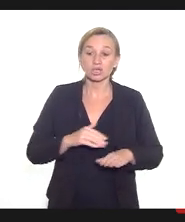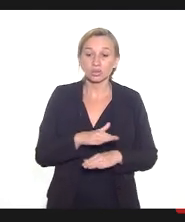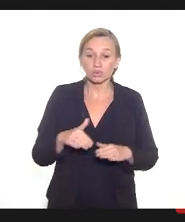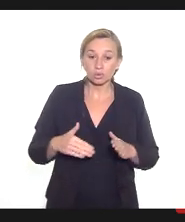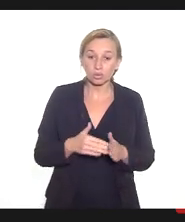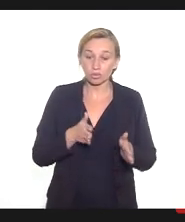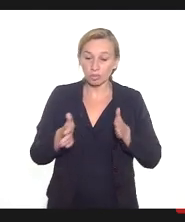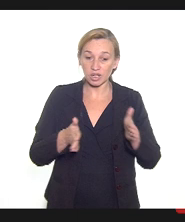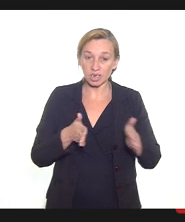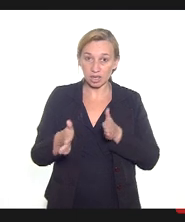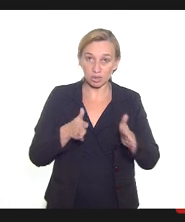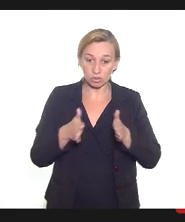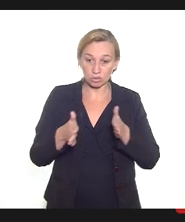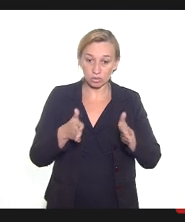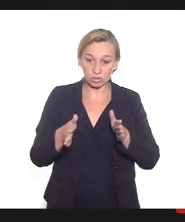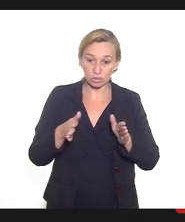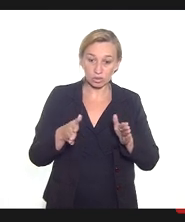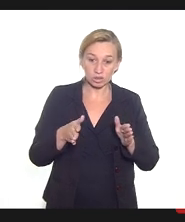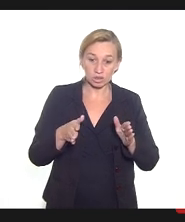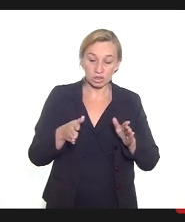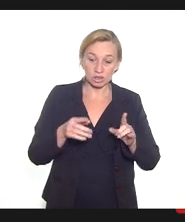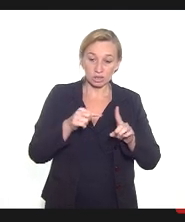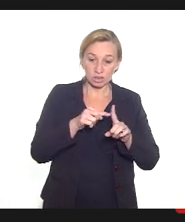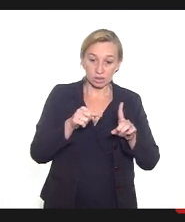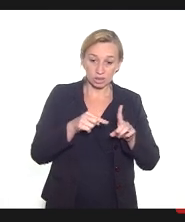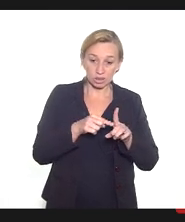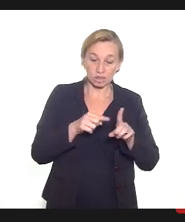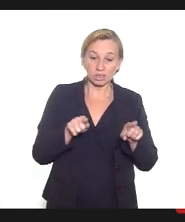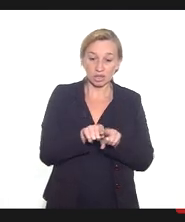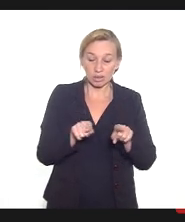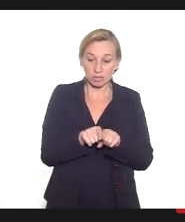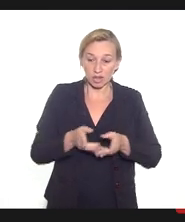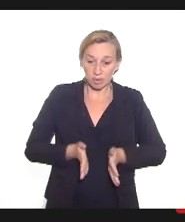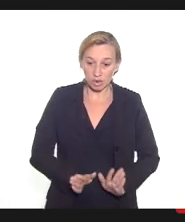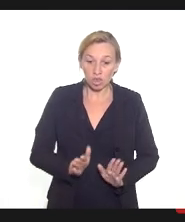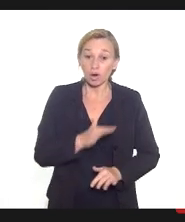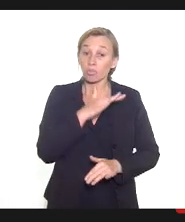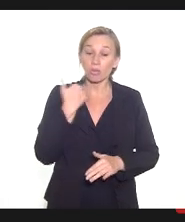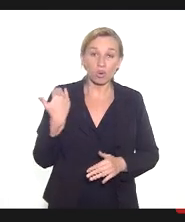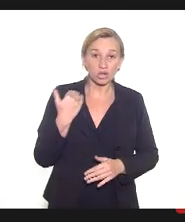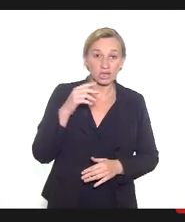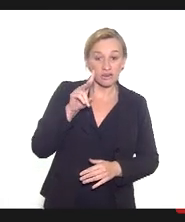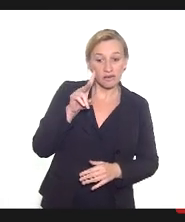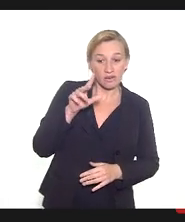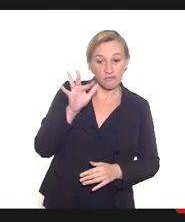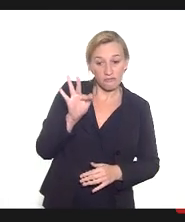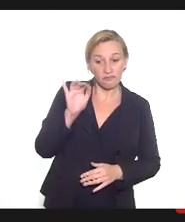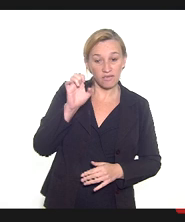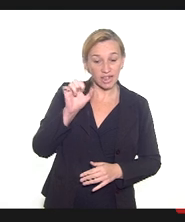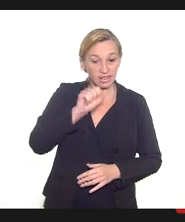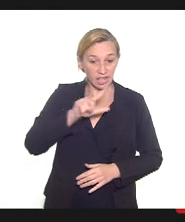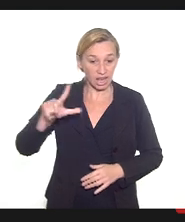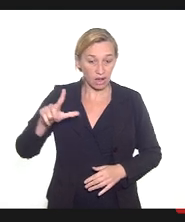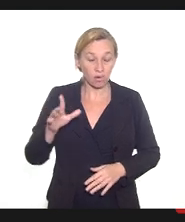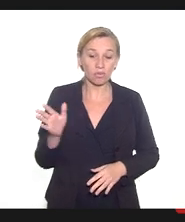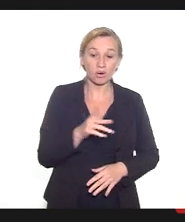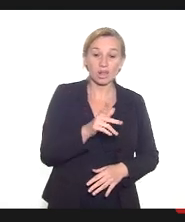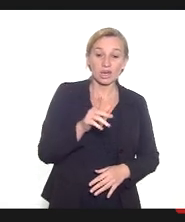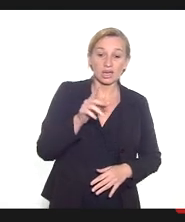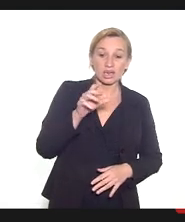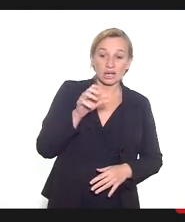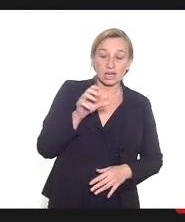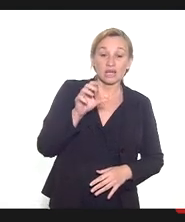gestação e o período pós-parto. Maior risco de morte fetal, parto prematuro, pré-eclâmpsia, cesariana,